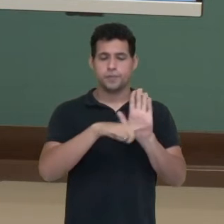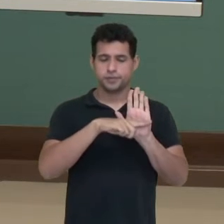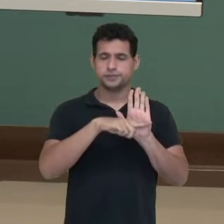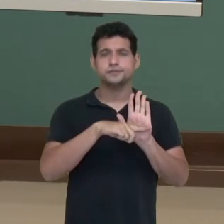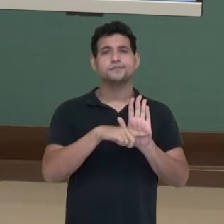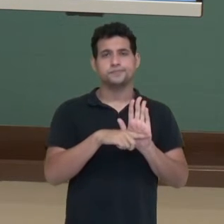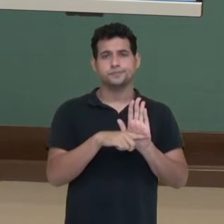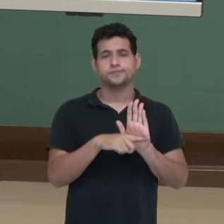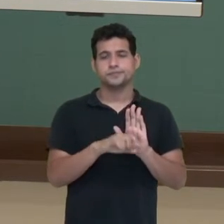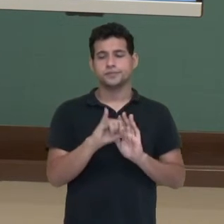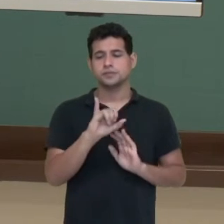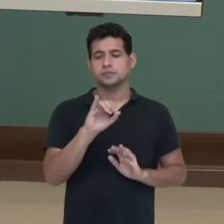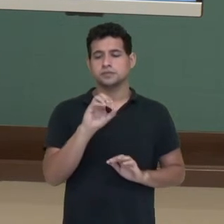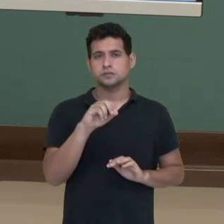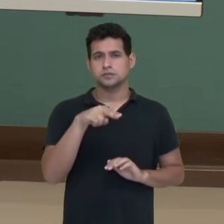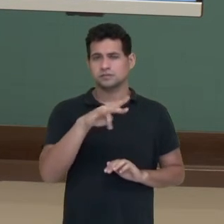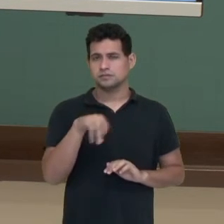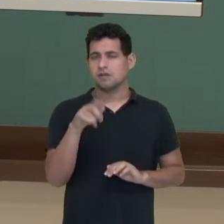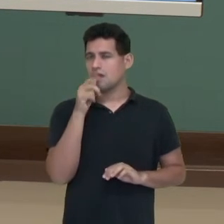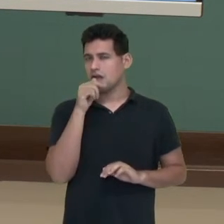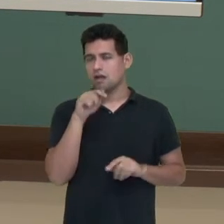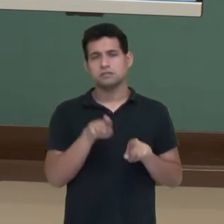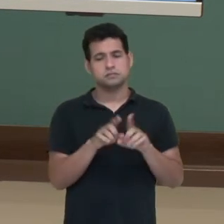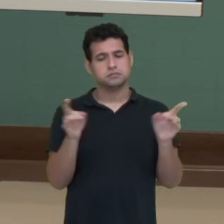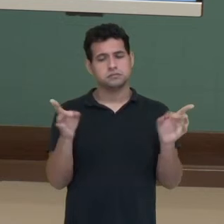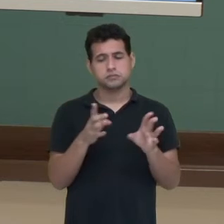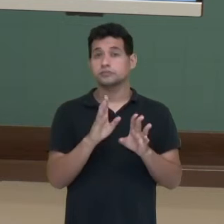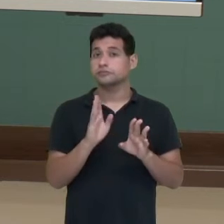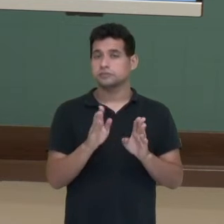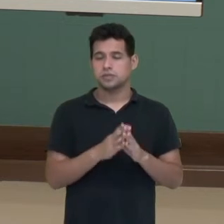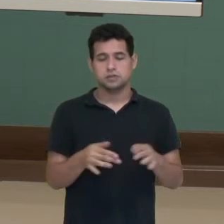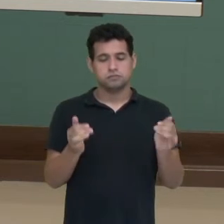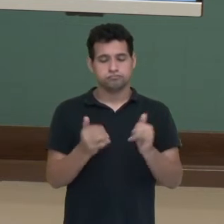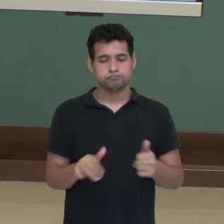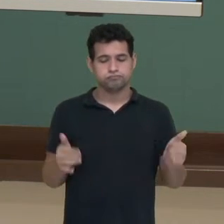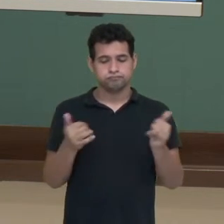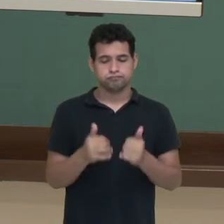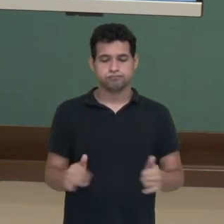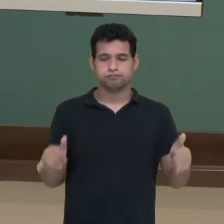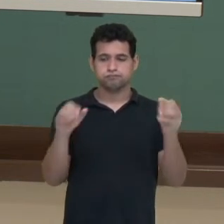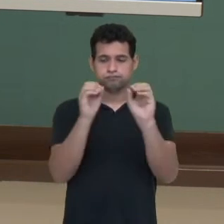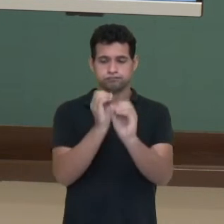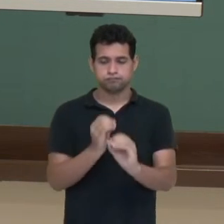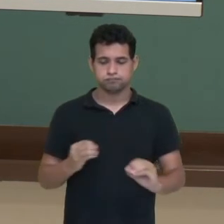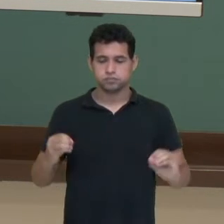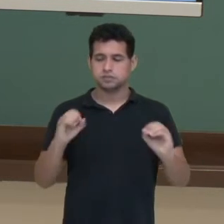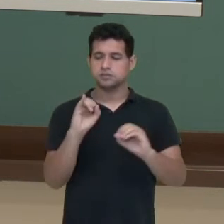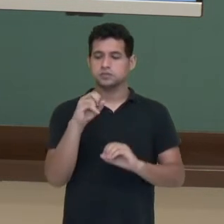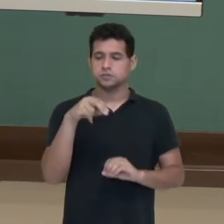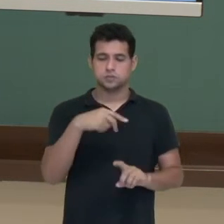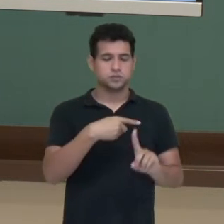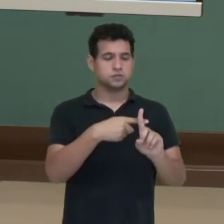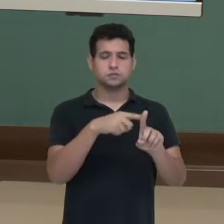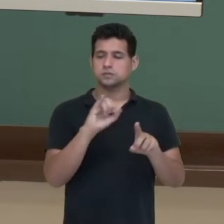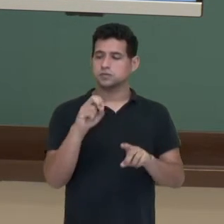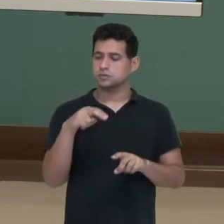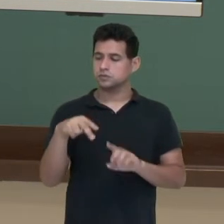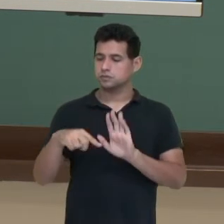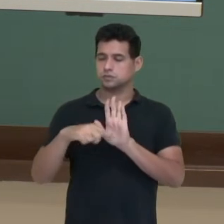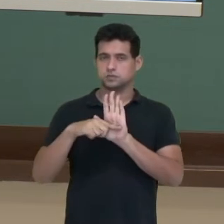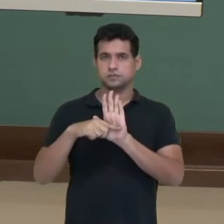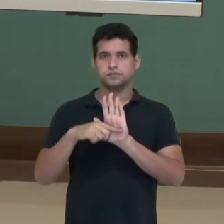auto-ionização da água. A própria água se ioniza e se separa aí em íon positivo e íon